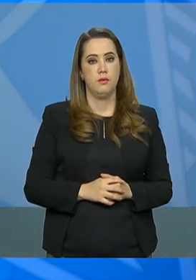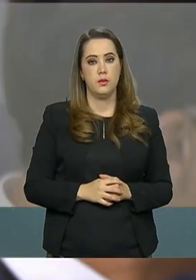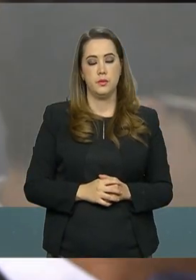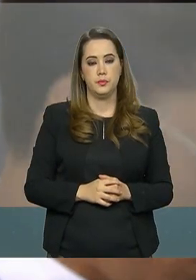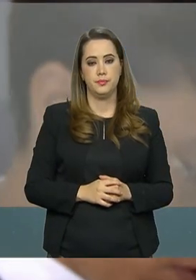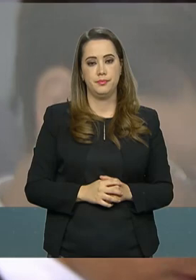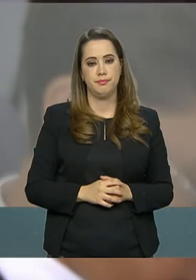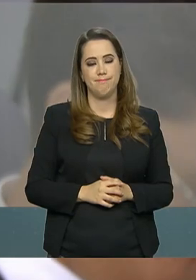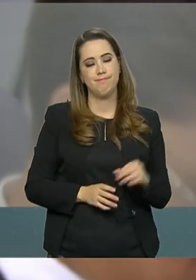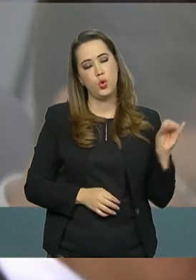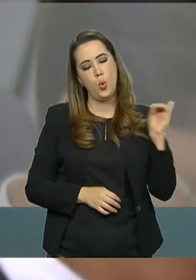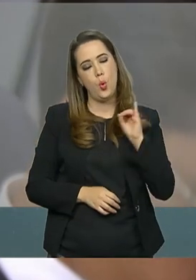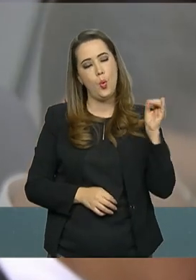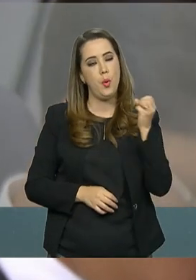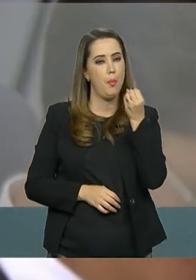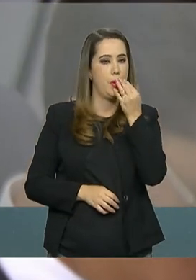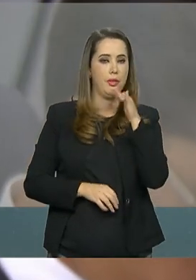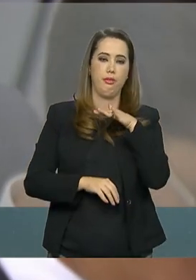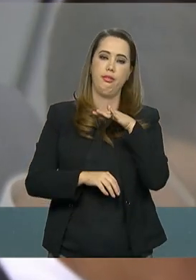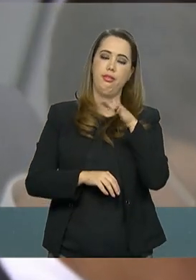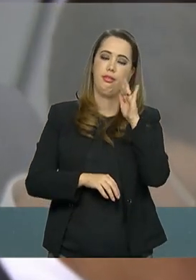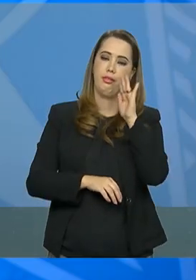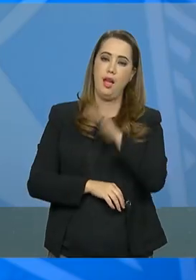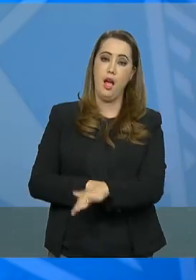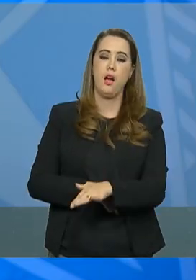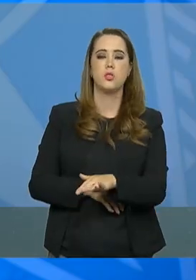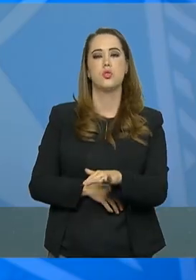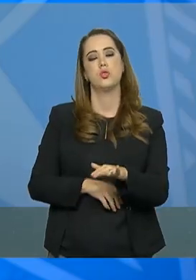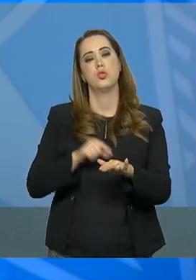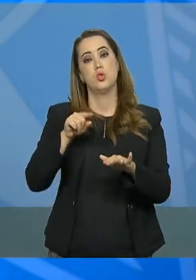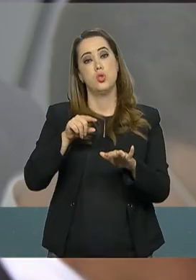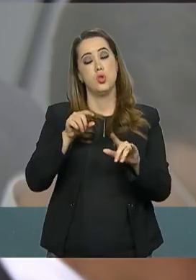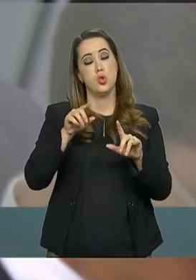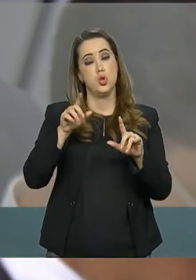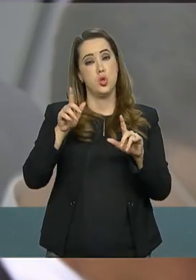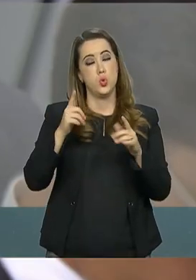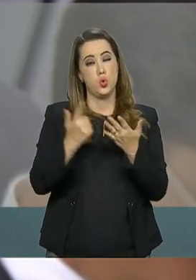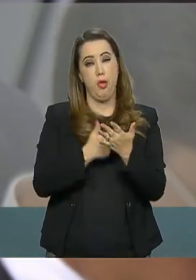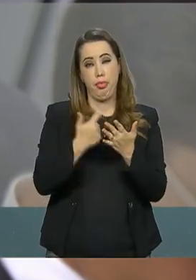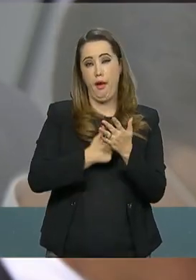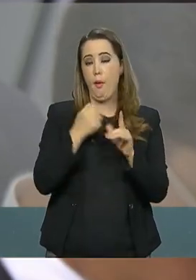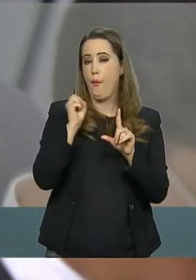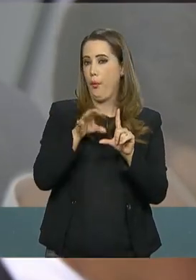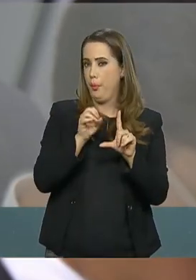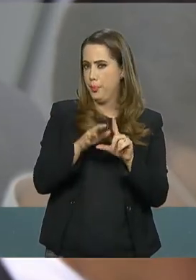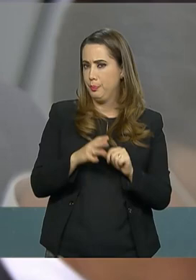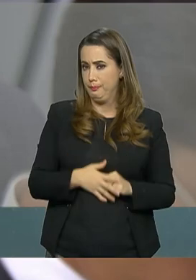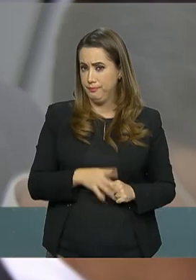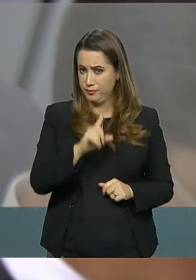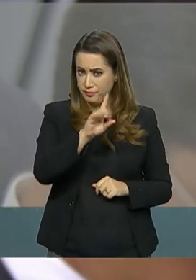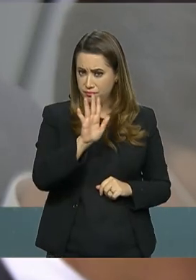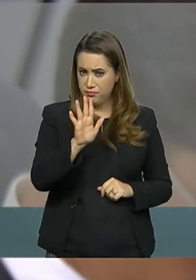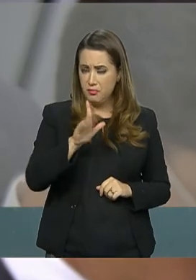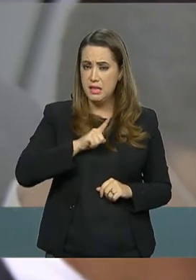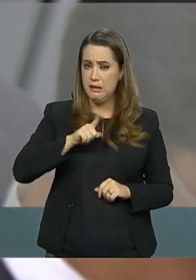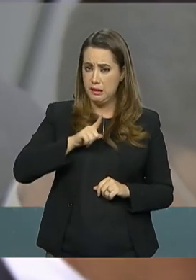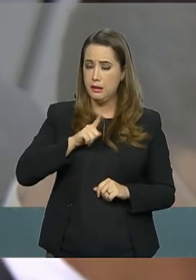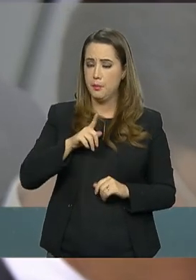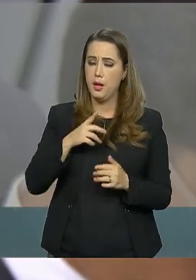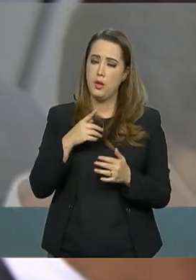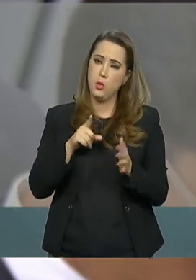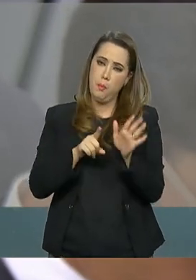Boa tarde, porta-voz Jussara Soares, do Jornal Globo. Tudo bem, Jussara? Tudo certo. Eu tenho, ainda em relação à CNH,